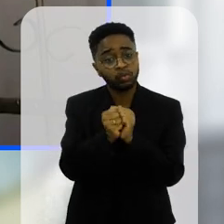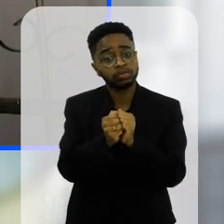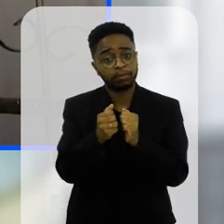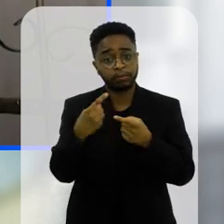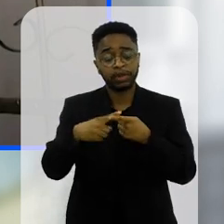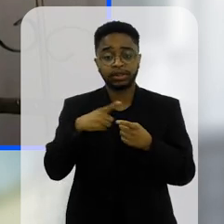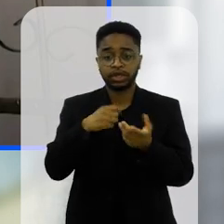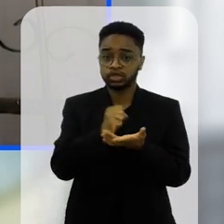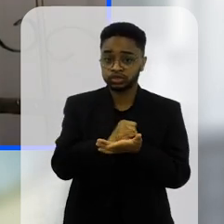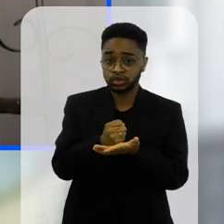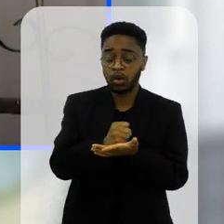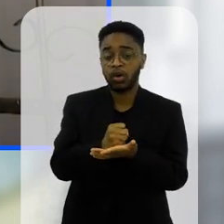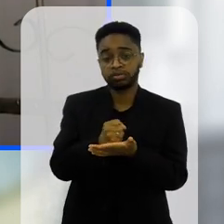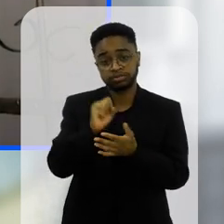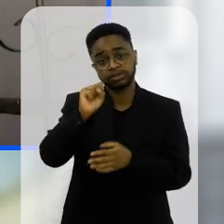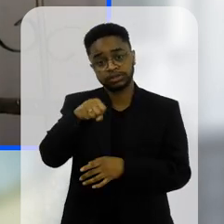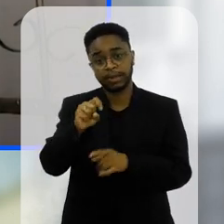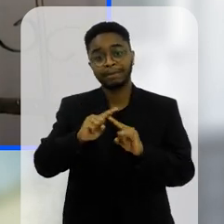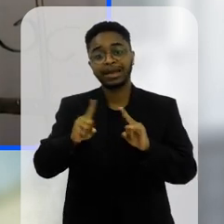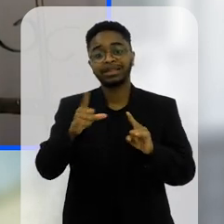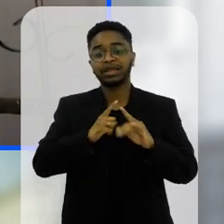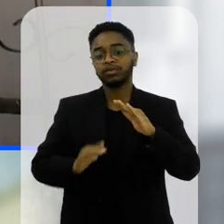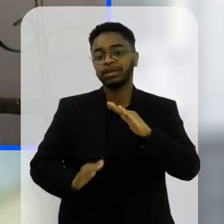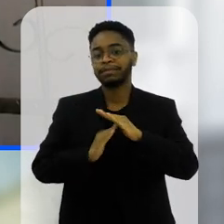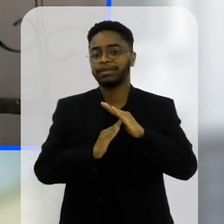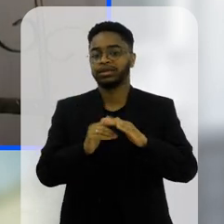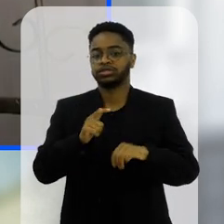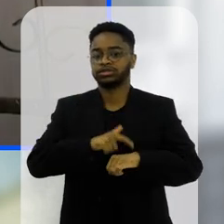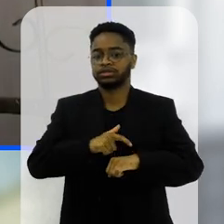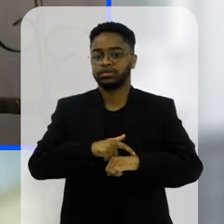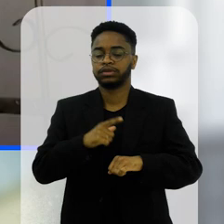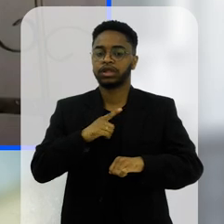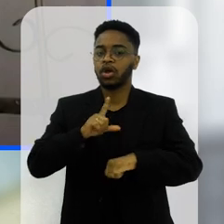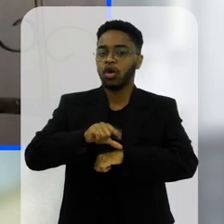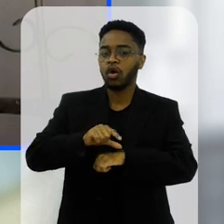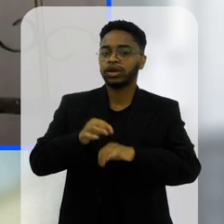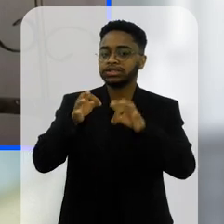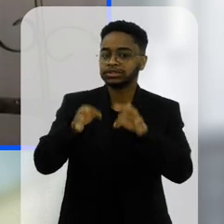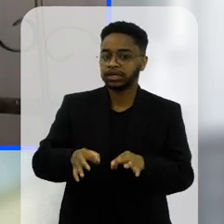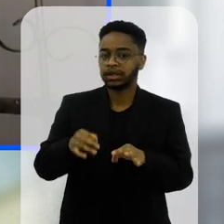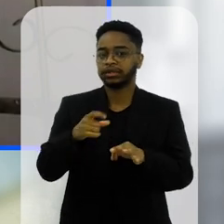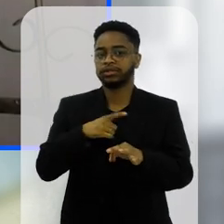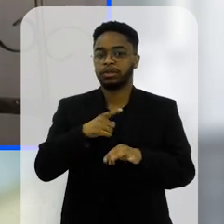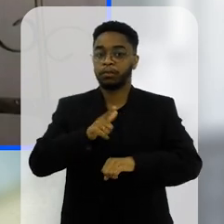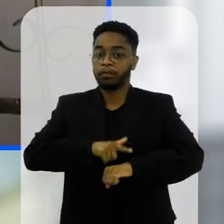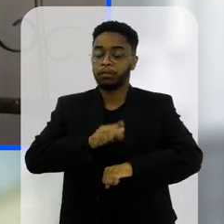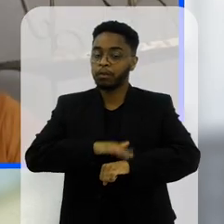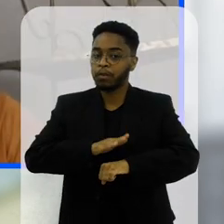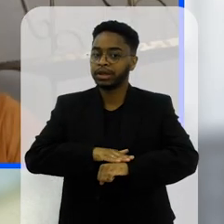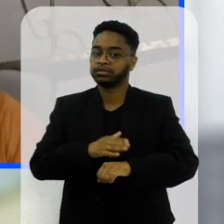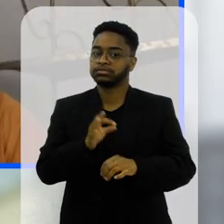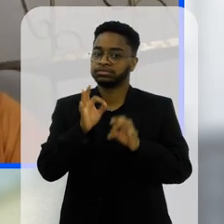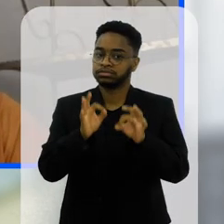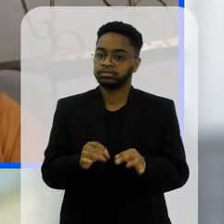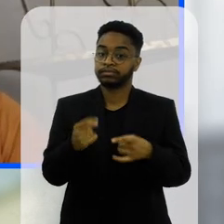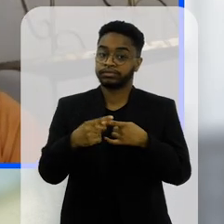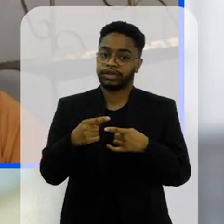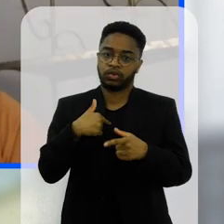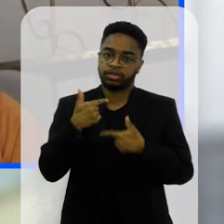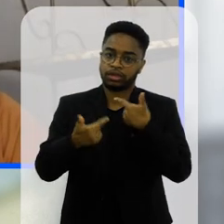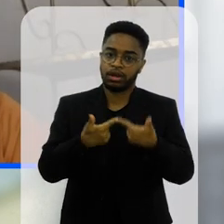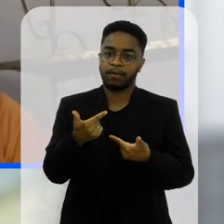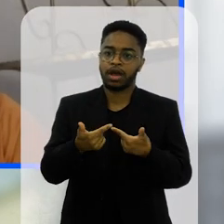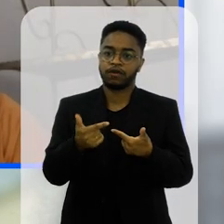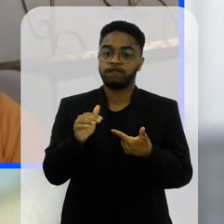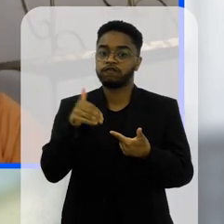vamos porque também tem jogos só que aquilo tudo tem um tempo tudo tem uma hora tem um momento sabe até porque eu